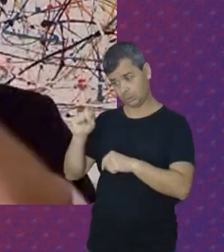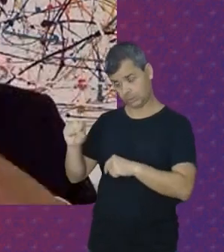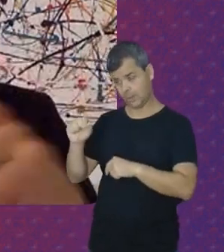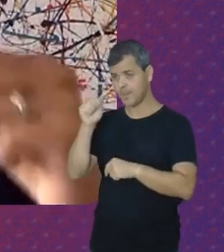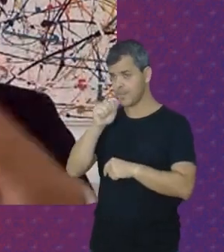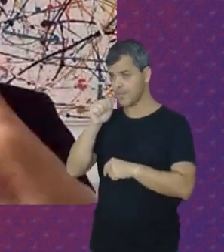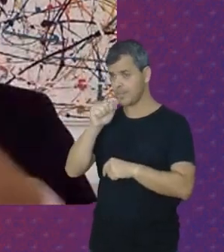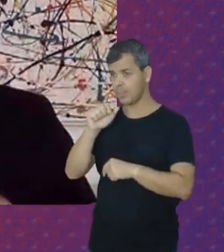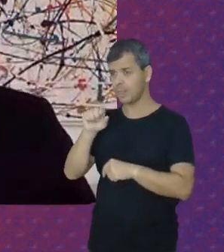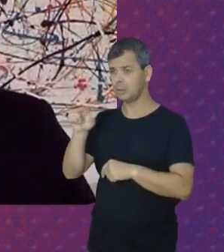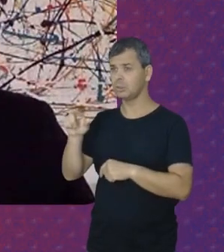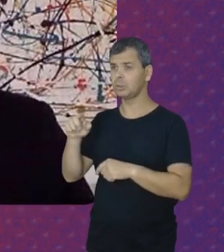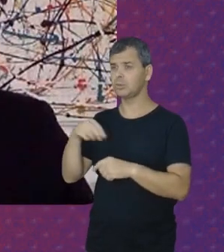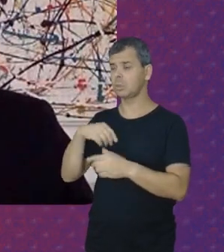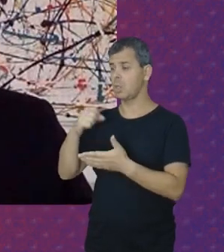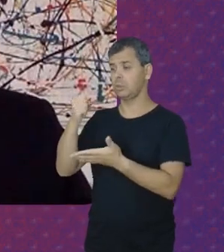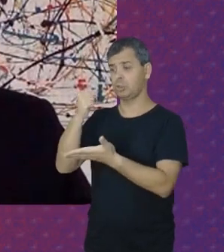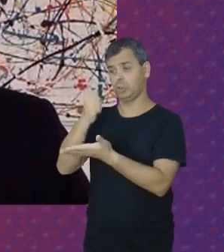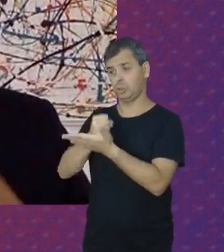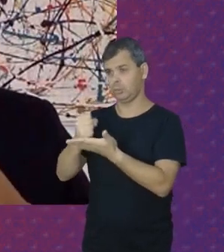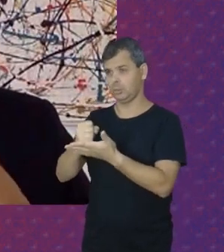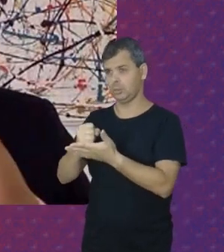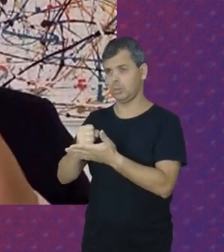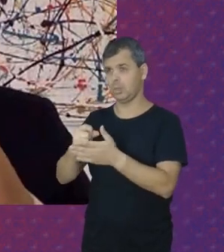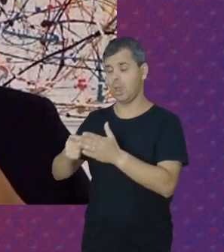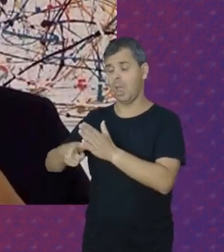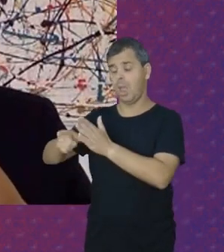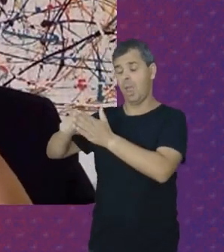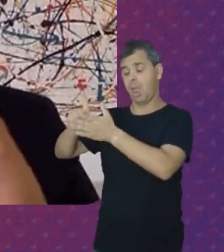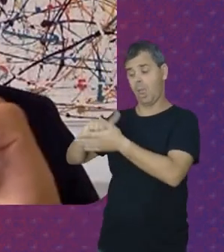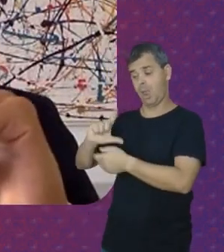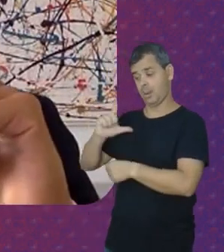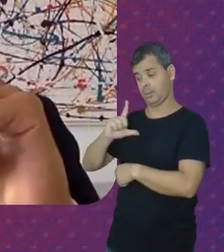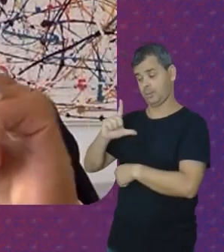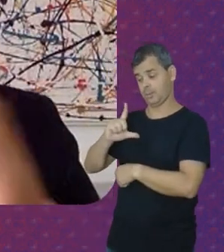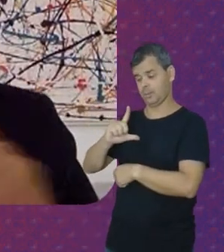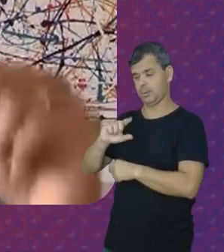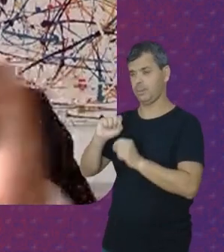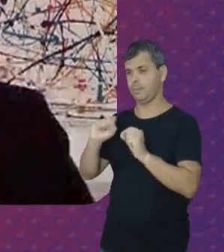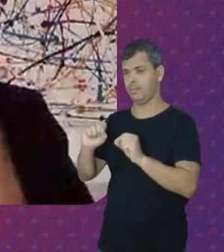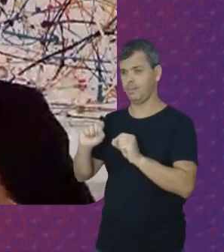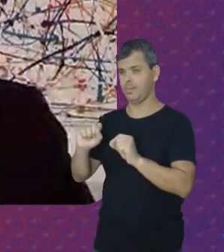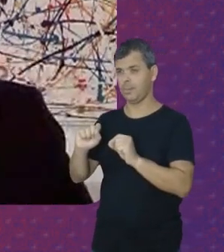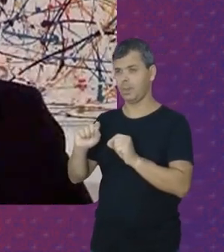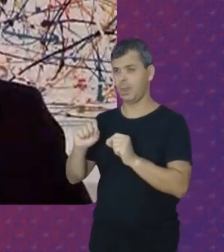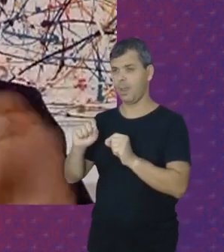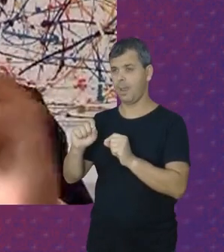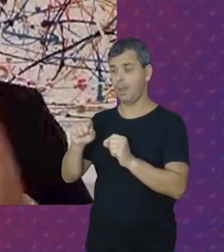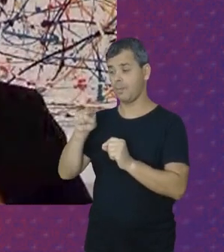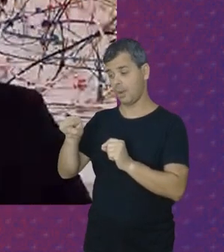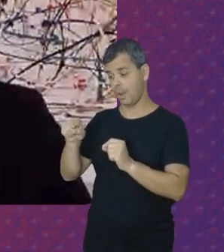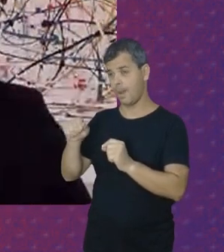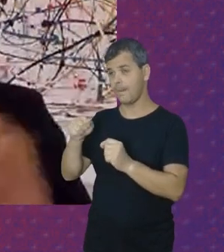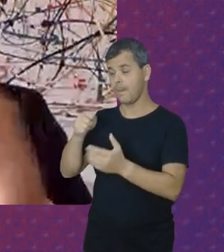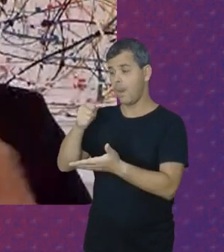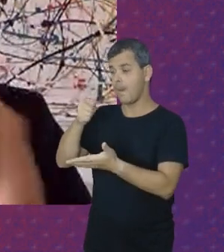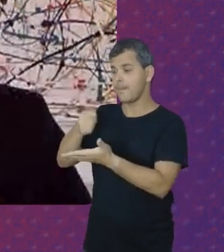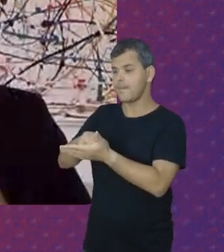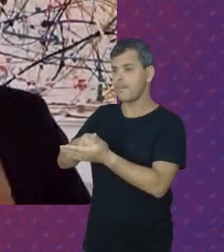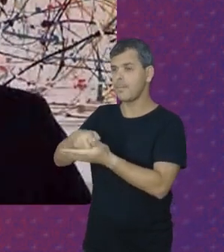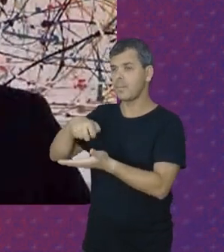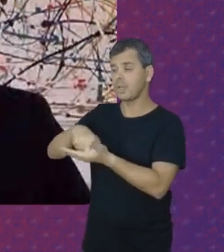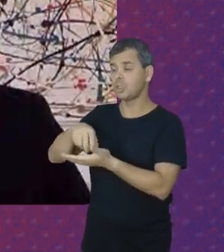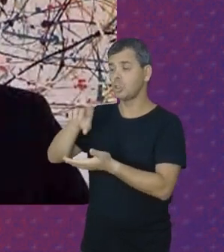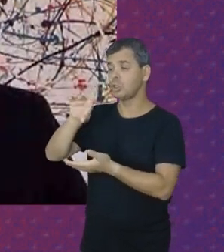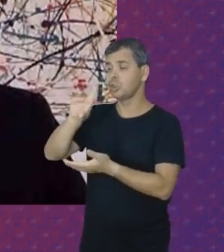Que se empregassem Sem registro Prévio Elas tinham Seria aplicadas A elas Uma penalidade De